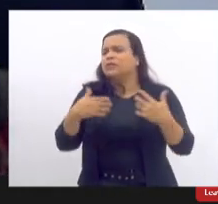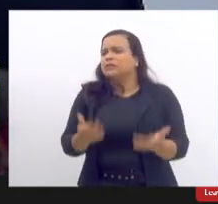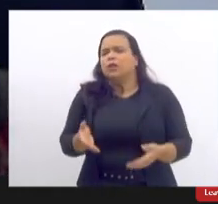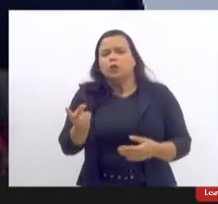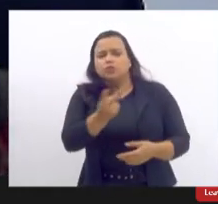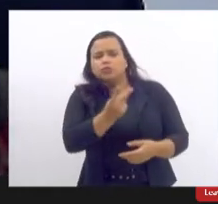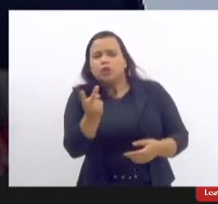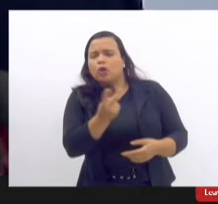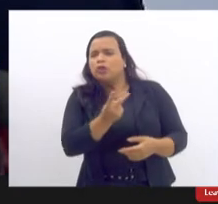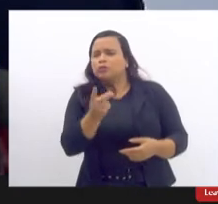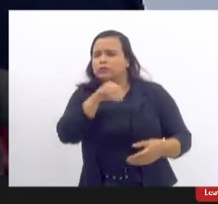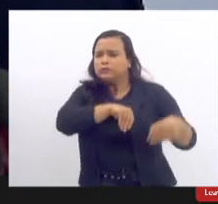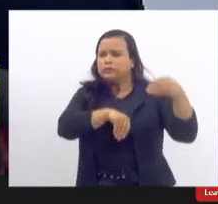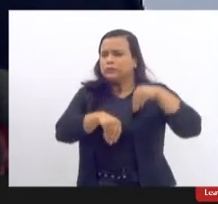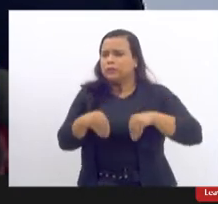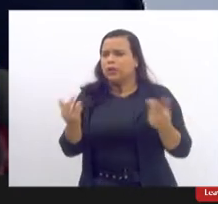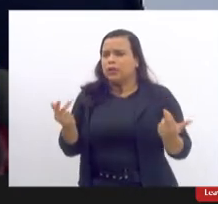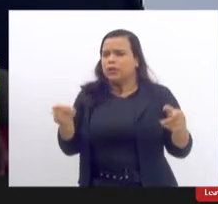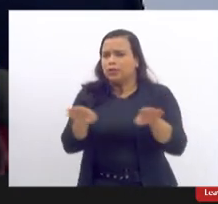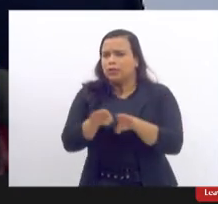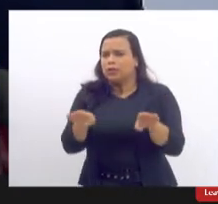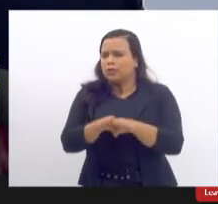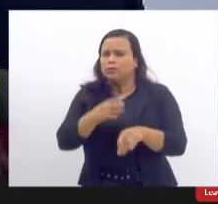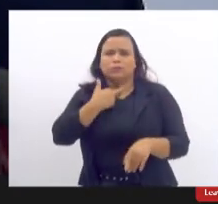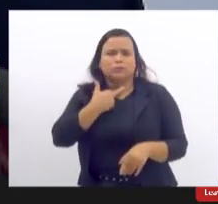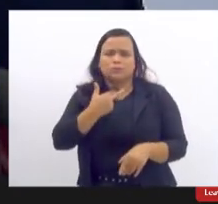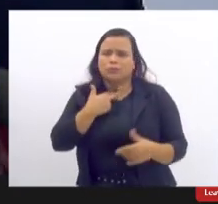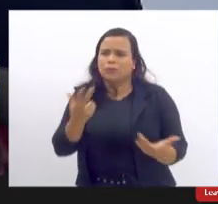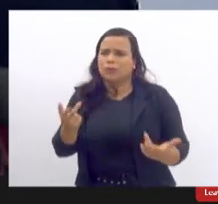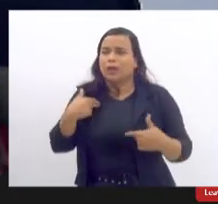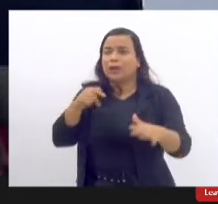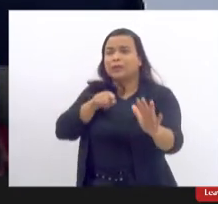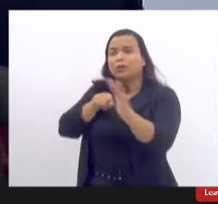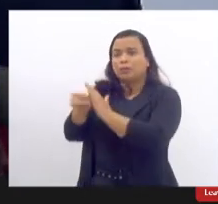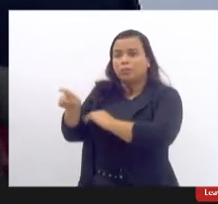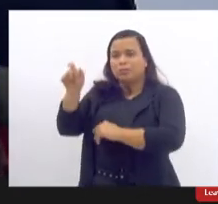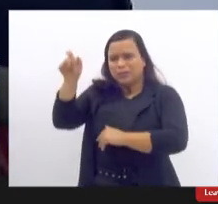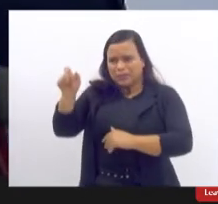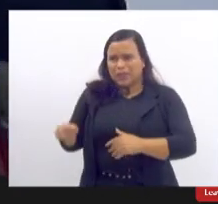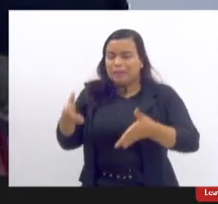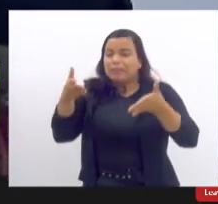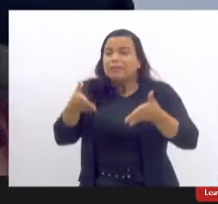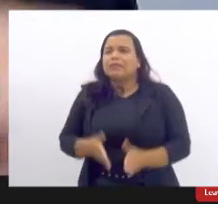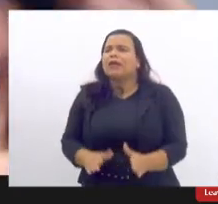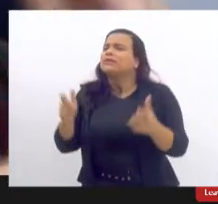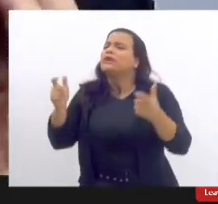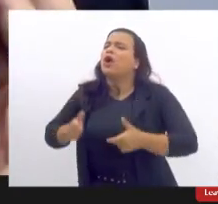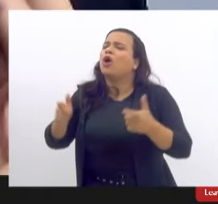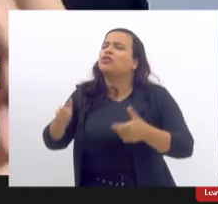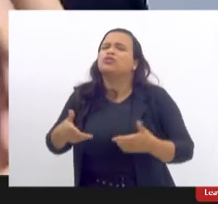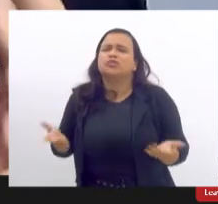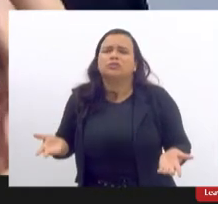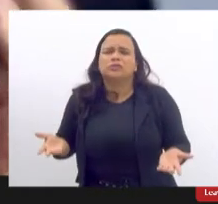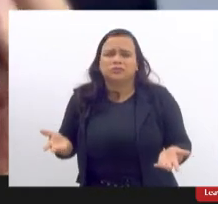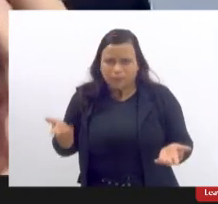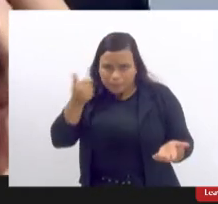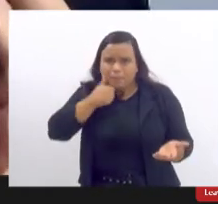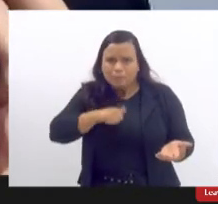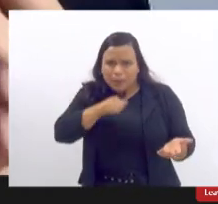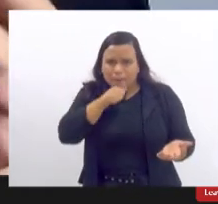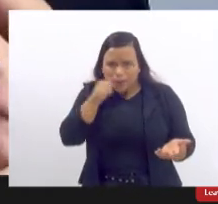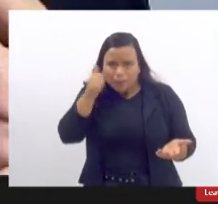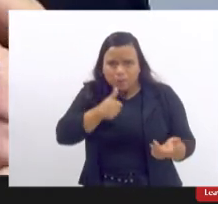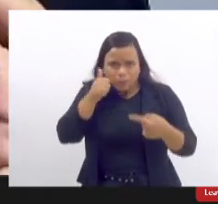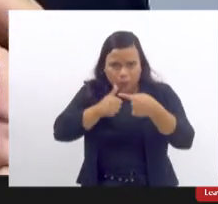do trabalho igual salário igual ao que eu respondi se ele tinha nascido de uma proveta porque realmente a